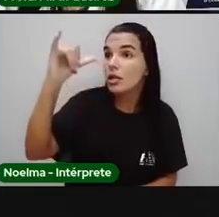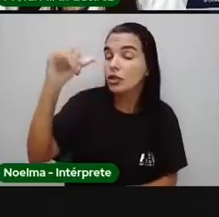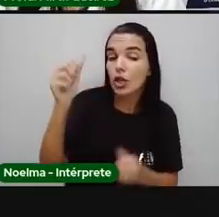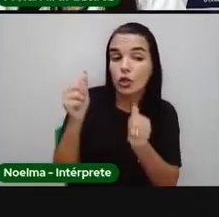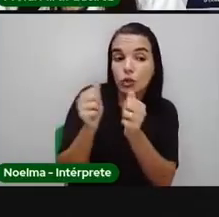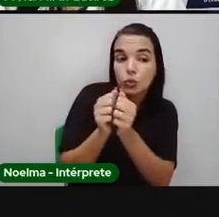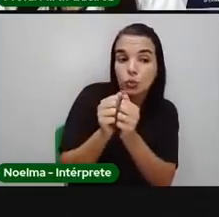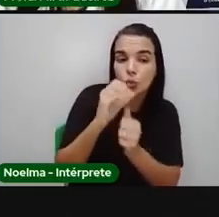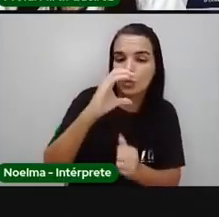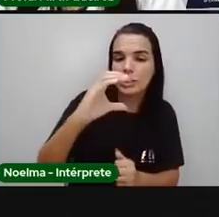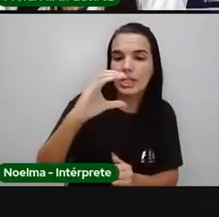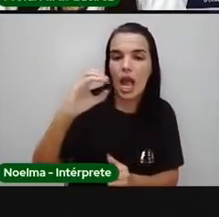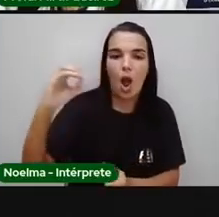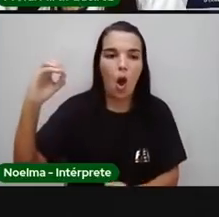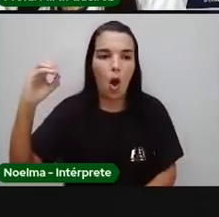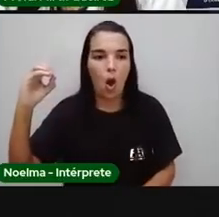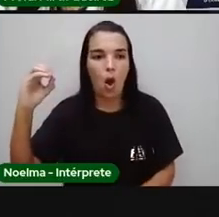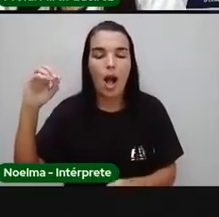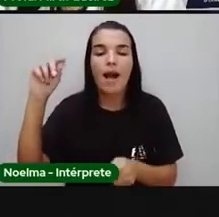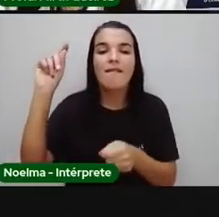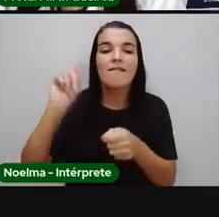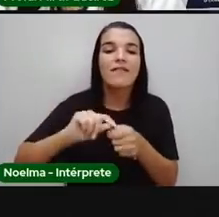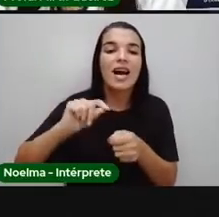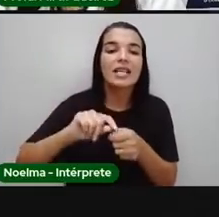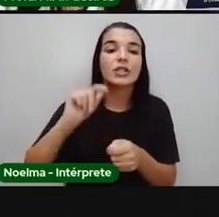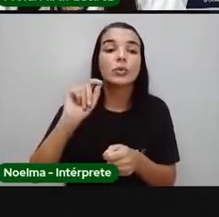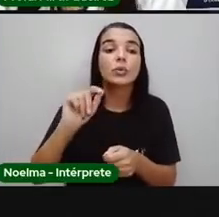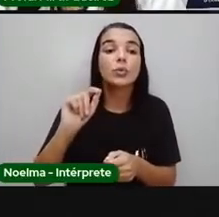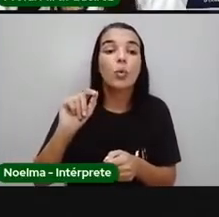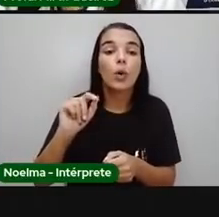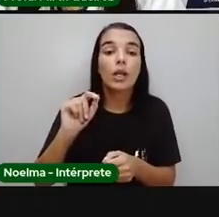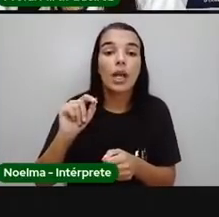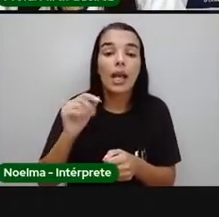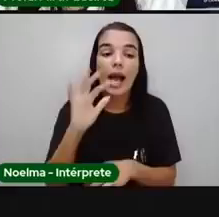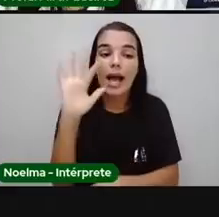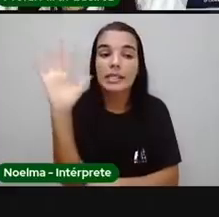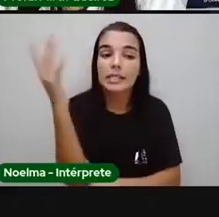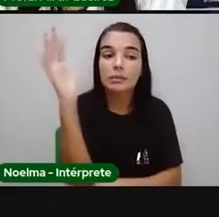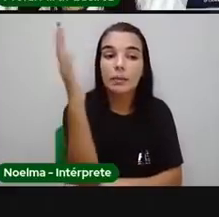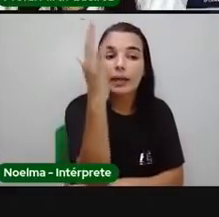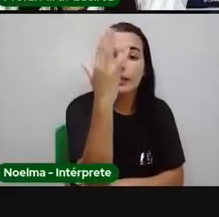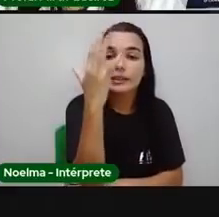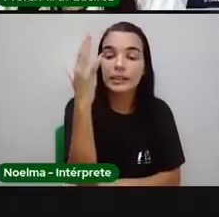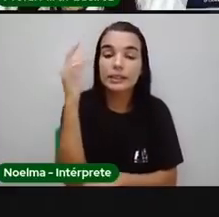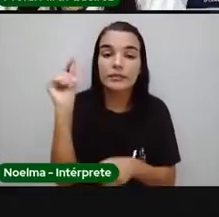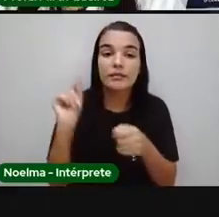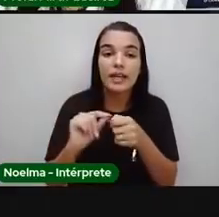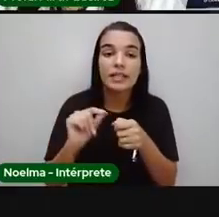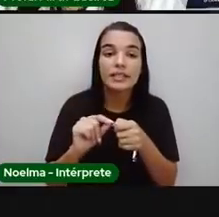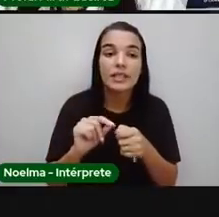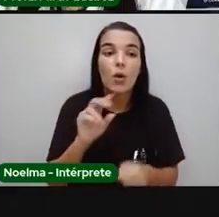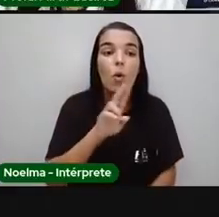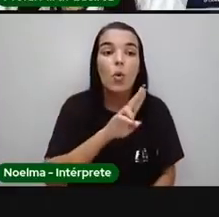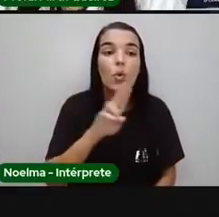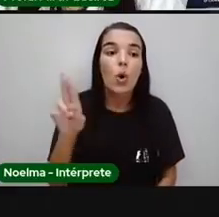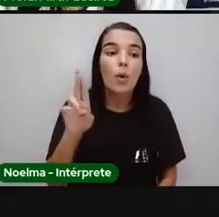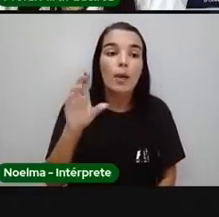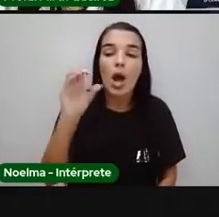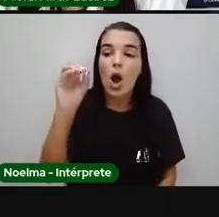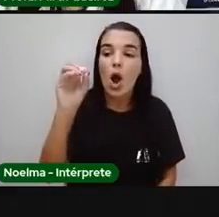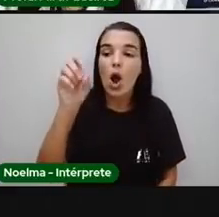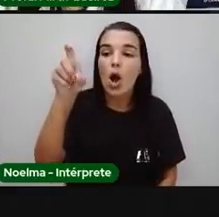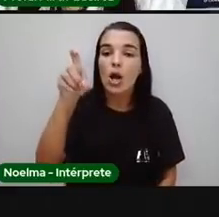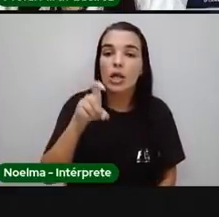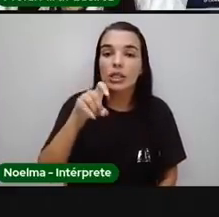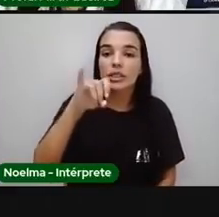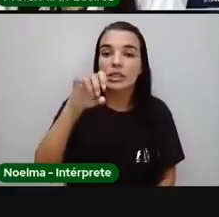carbônico, vai fazer com que as plantas possam produzir oxigênio,